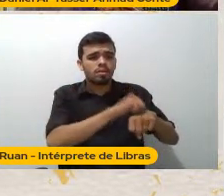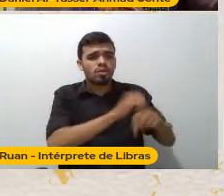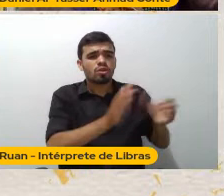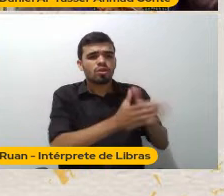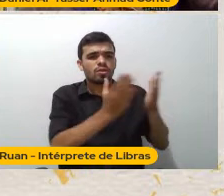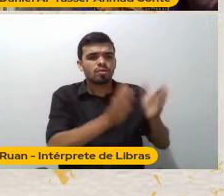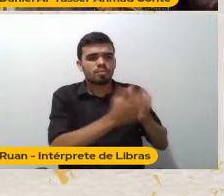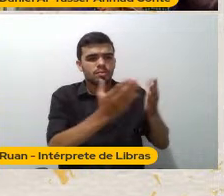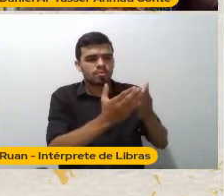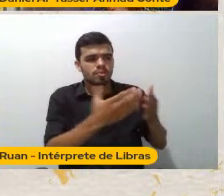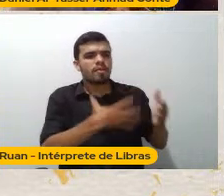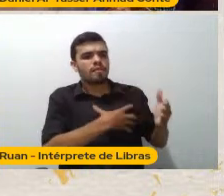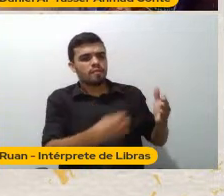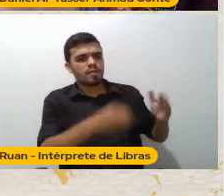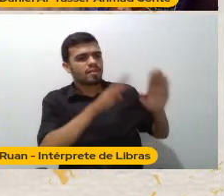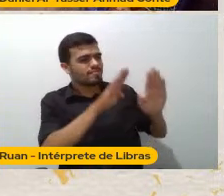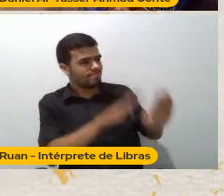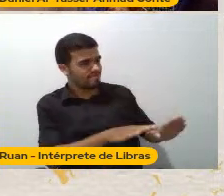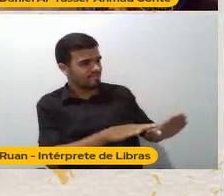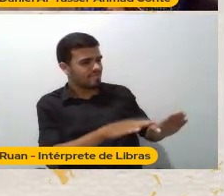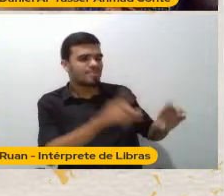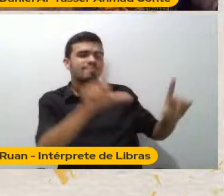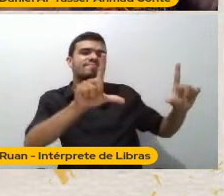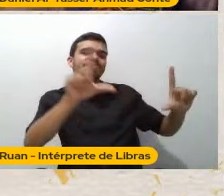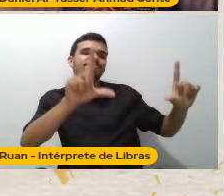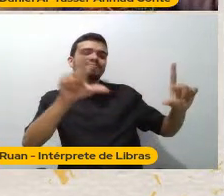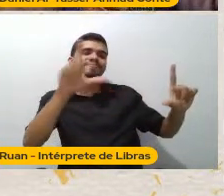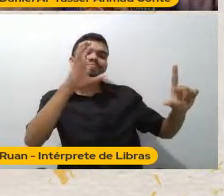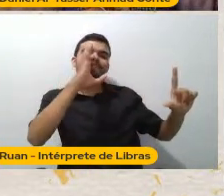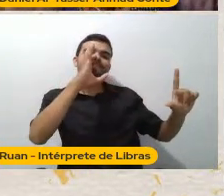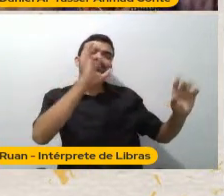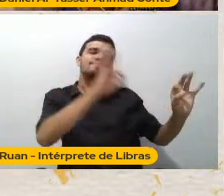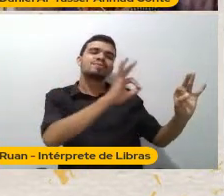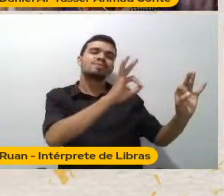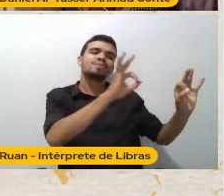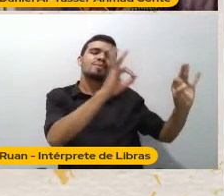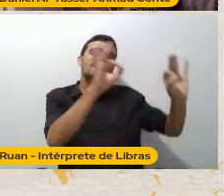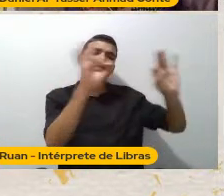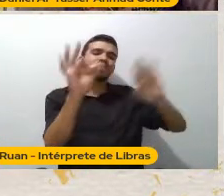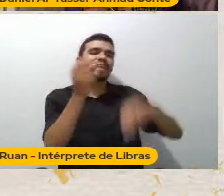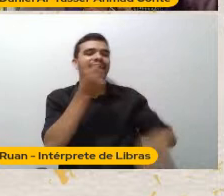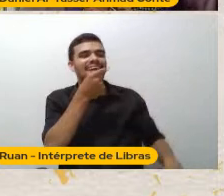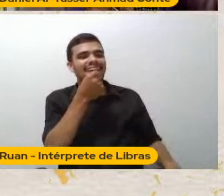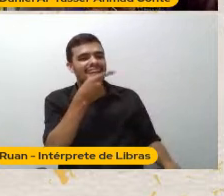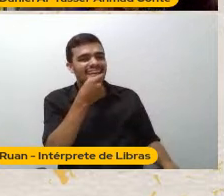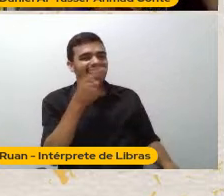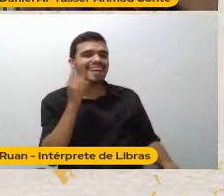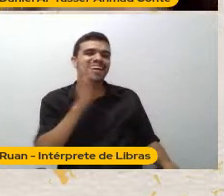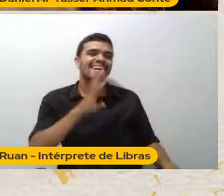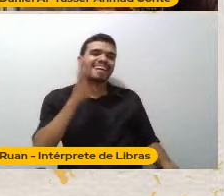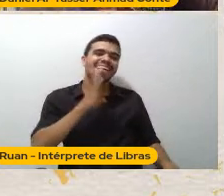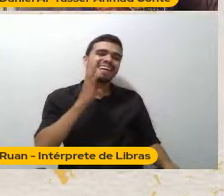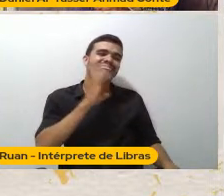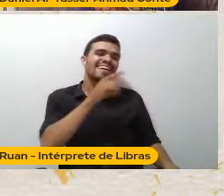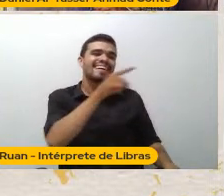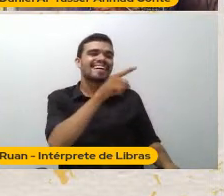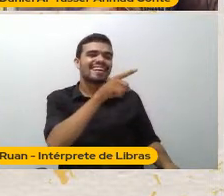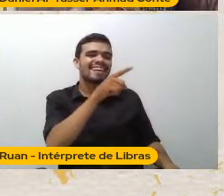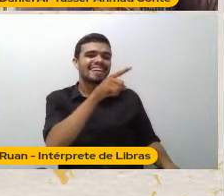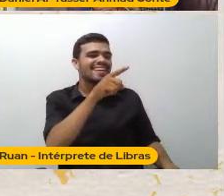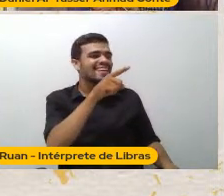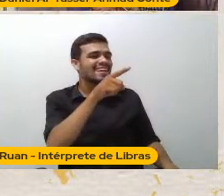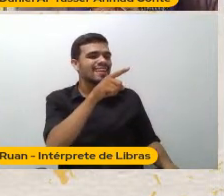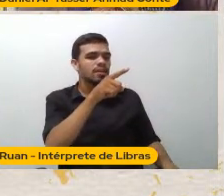parecem engraçadinhos Mas começam a construir Uma constituição Uma constituição E um